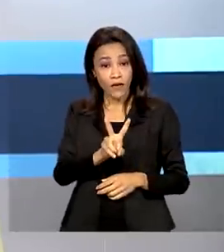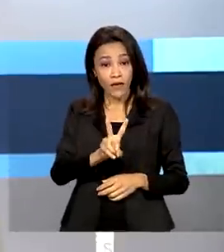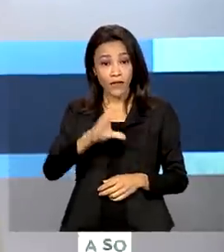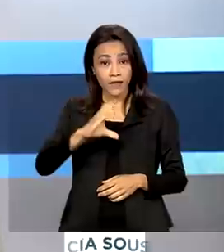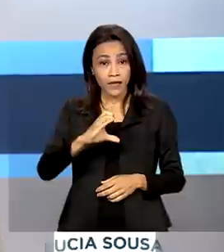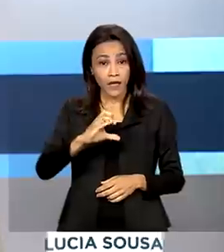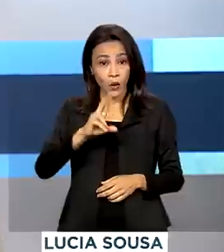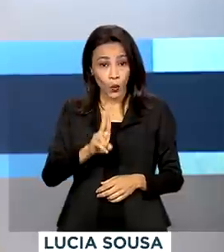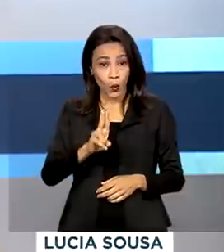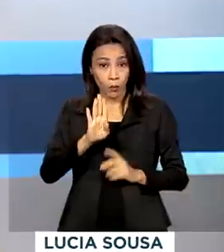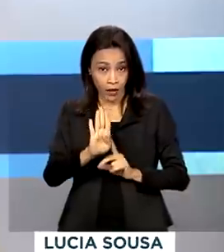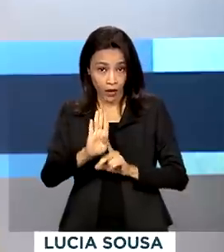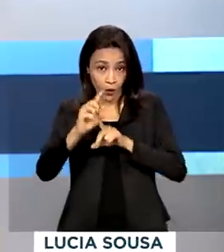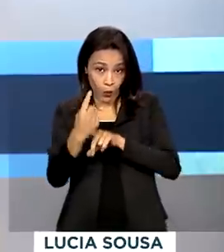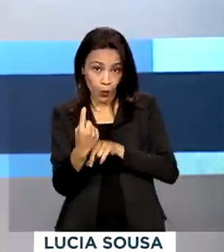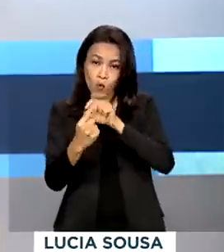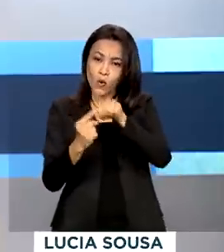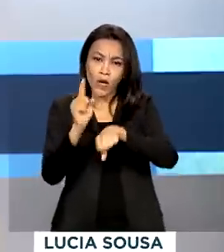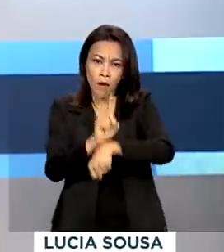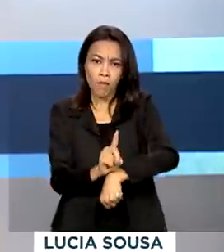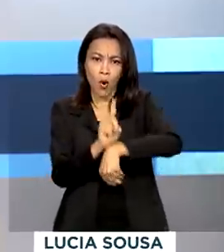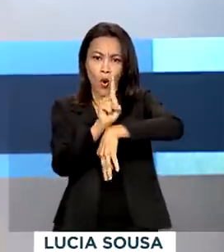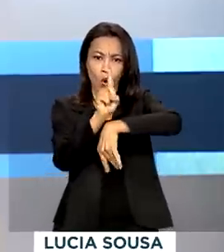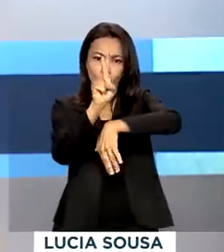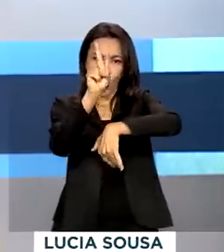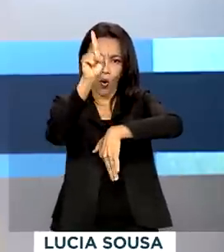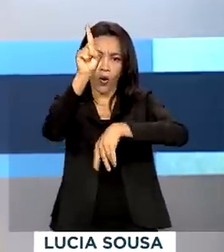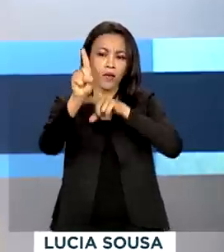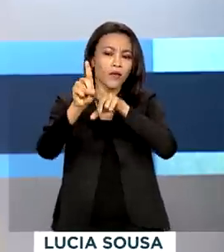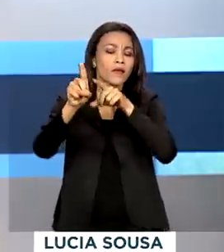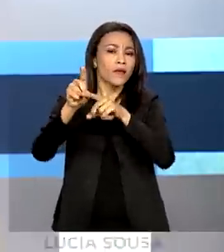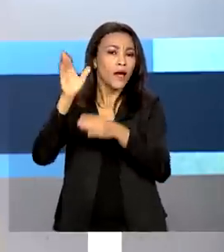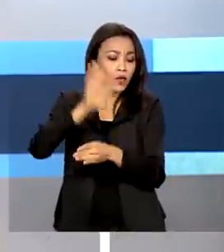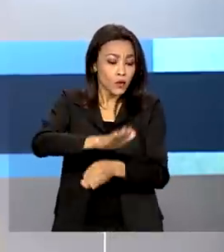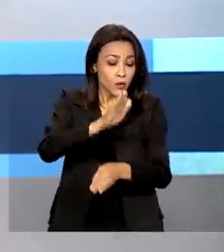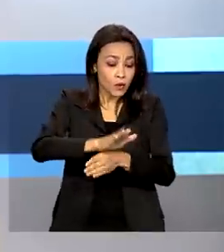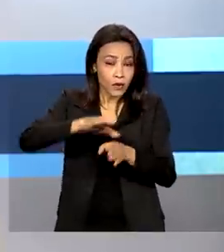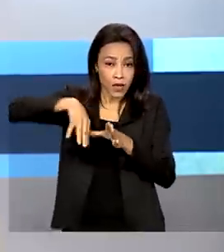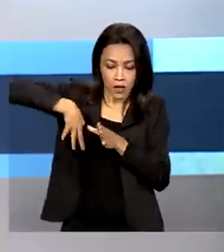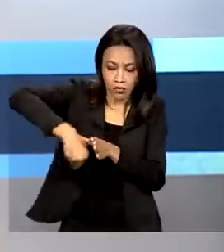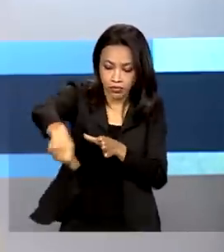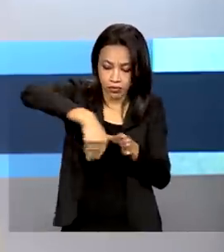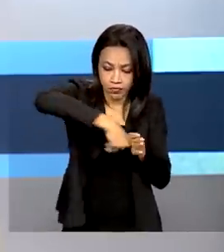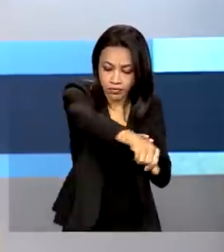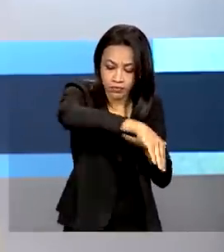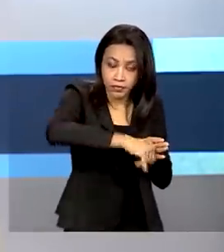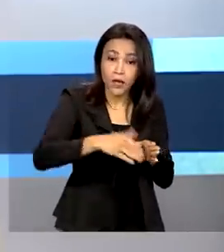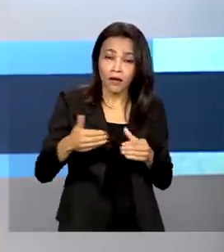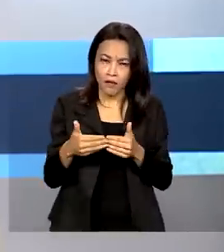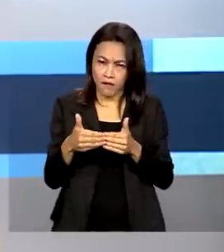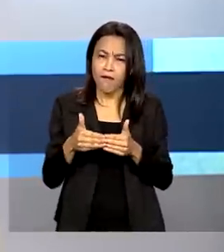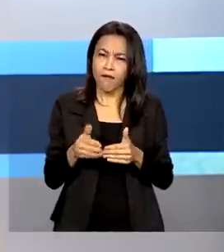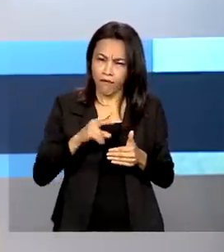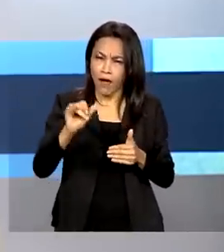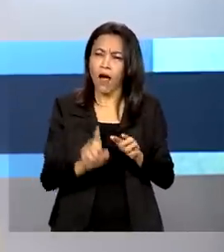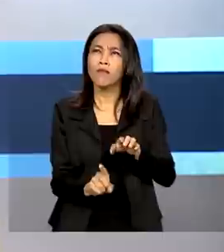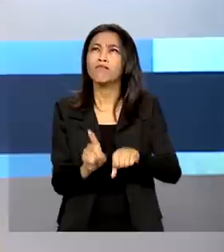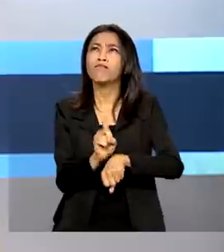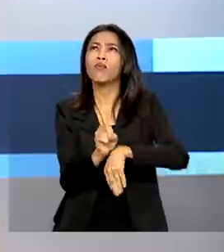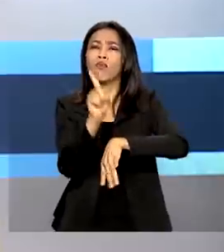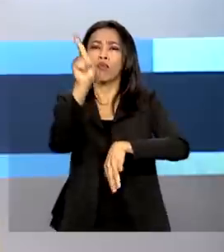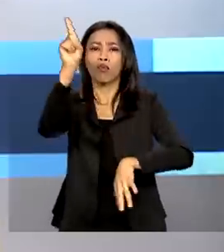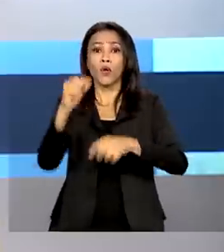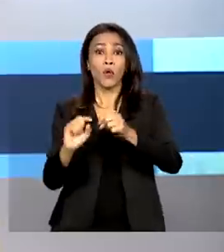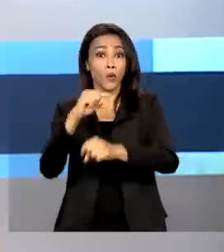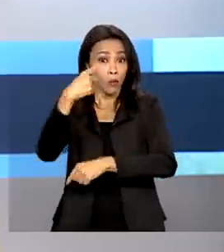satélite fabricado no Brasil de monitoramento agrícola, está sendo preparado para entrar em órbita no início do ano que vem com a missão de